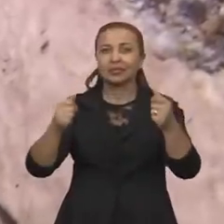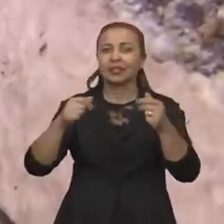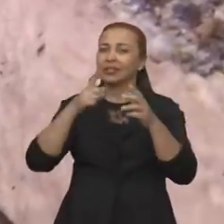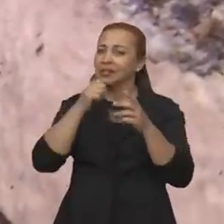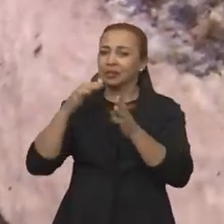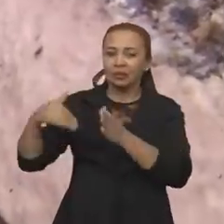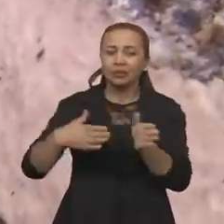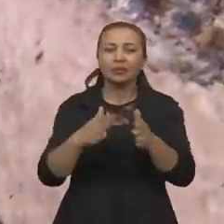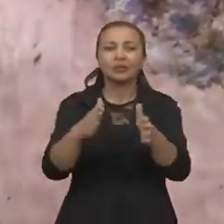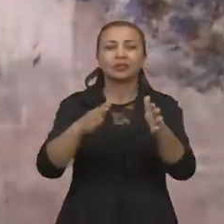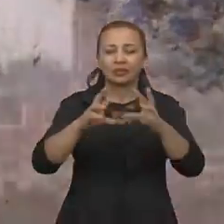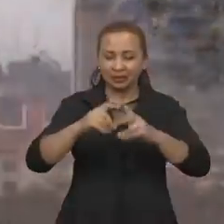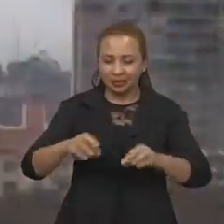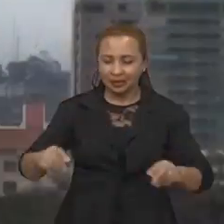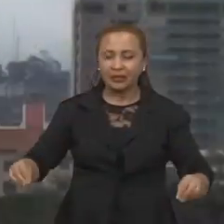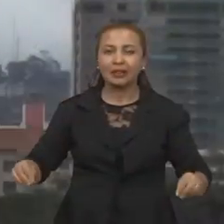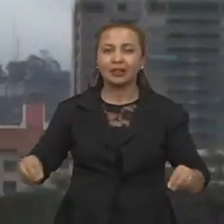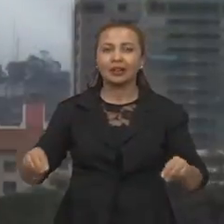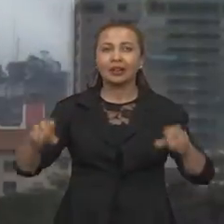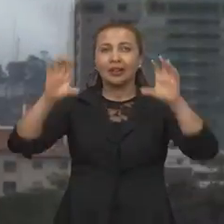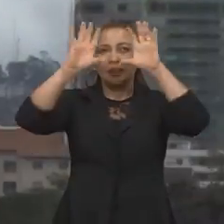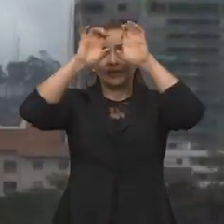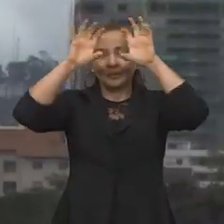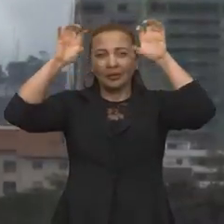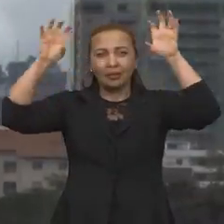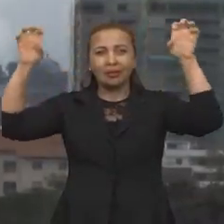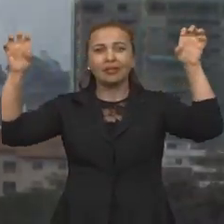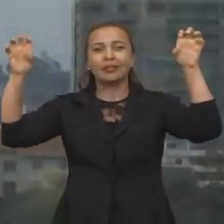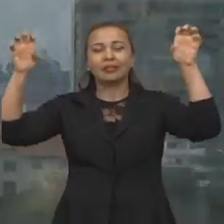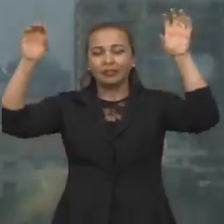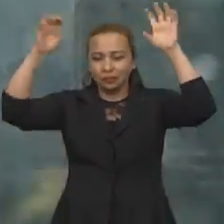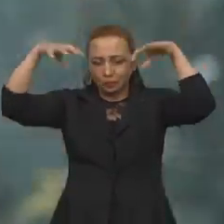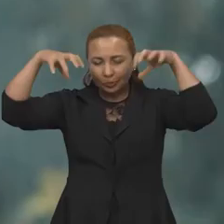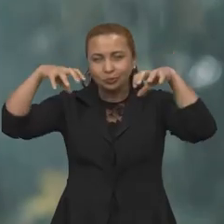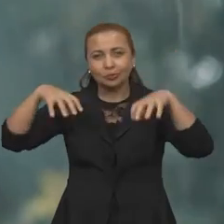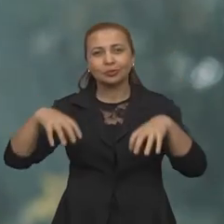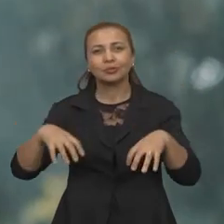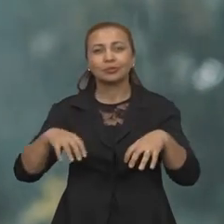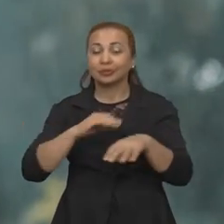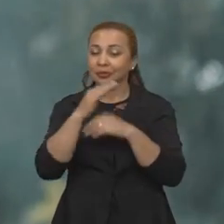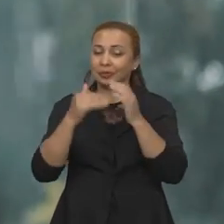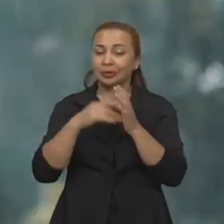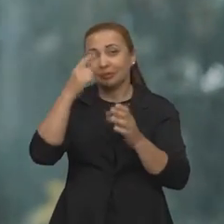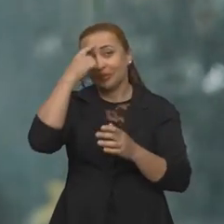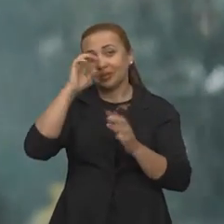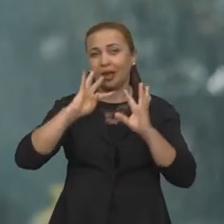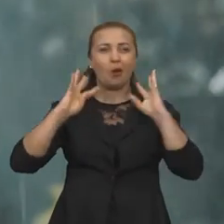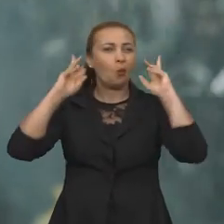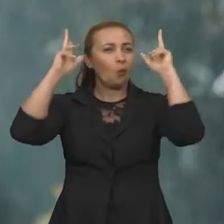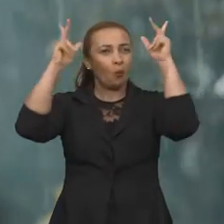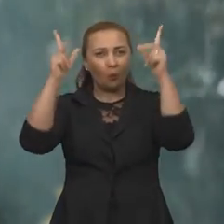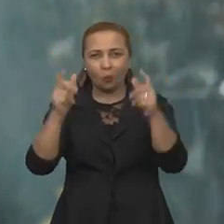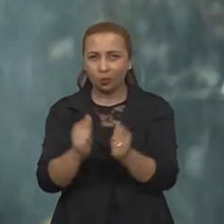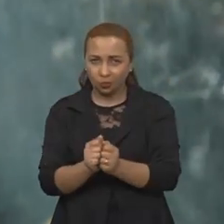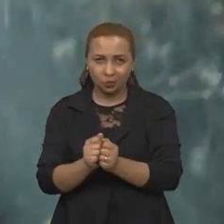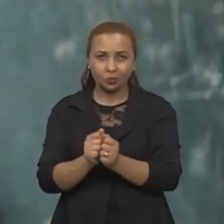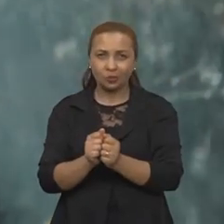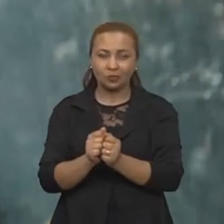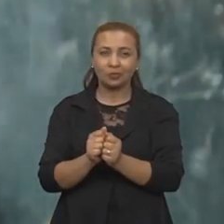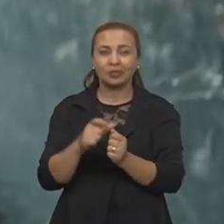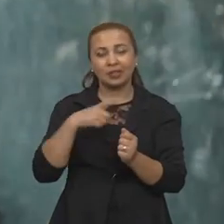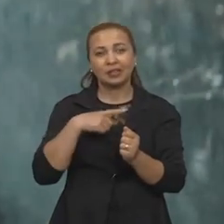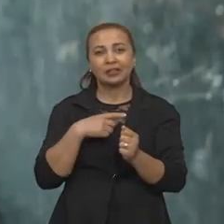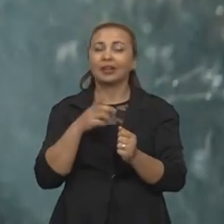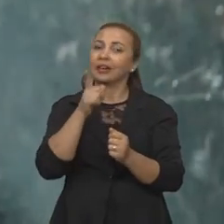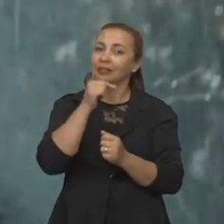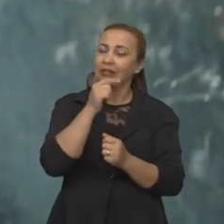no lago, água subterrânea, água que está na atmosfera, água que vem em forma de chuva. Então todo esse conjunto de elementos